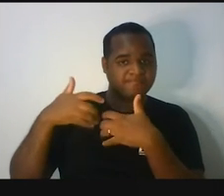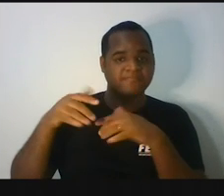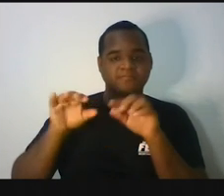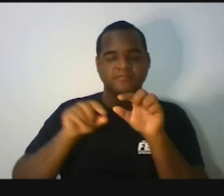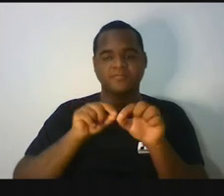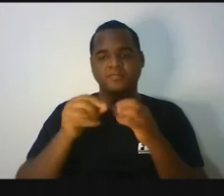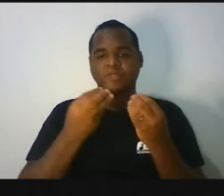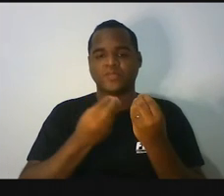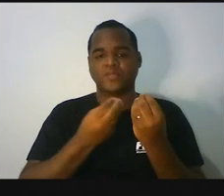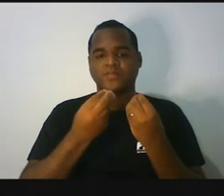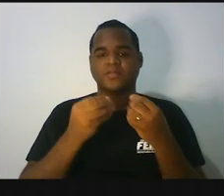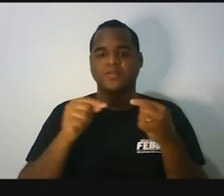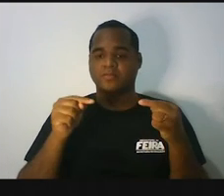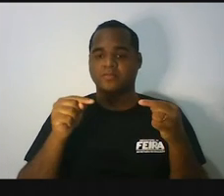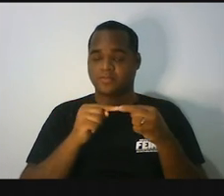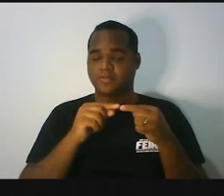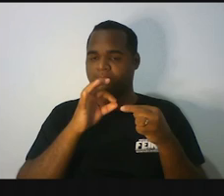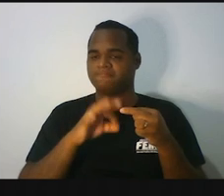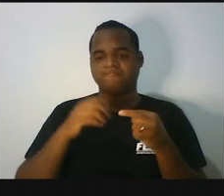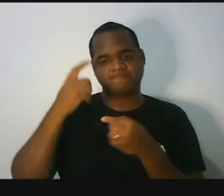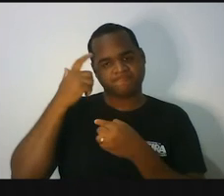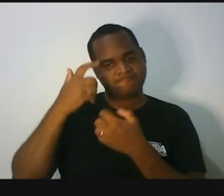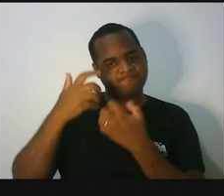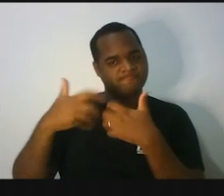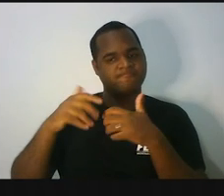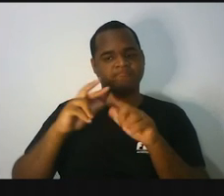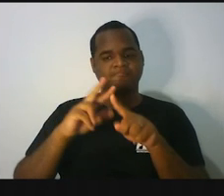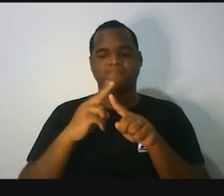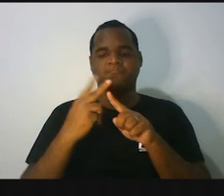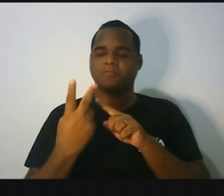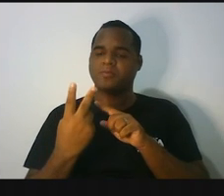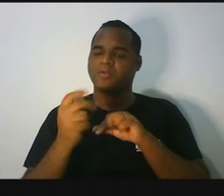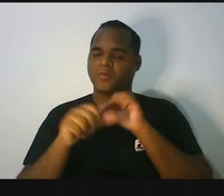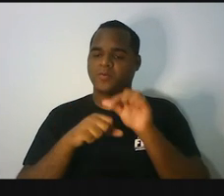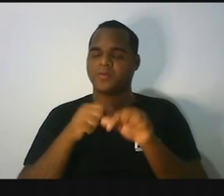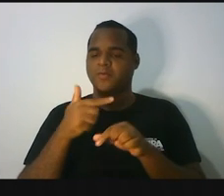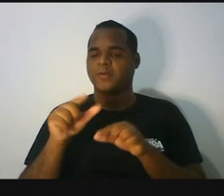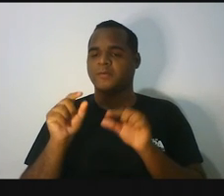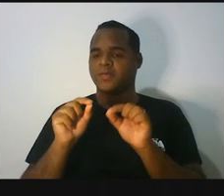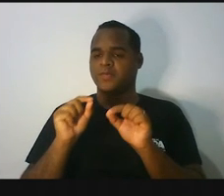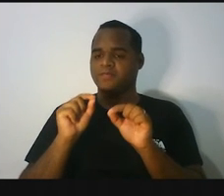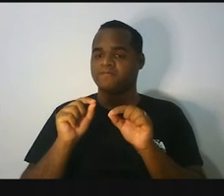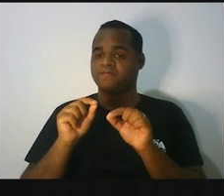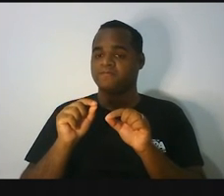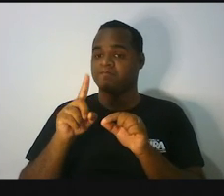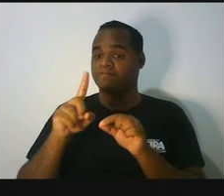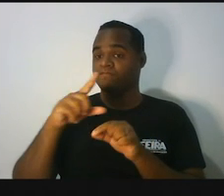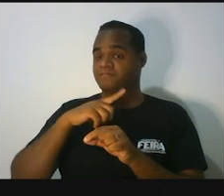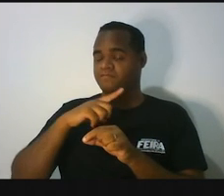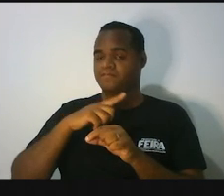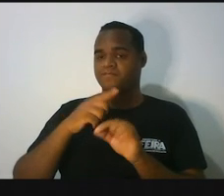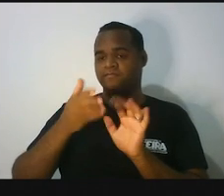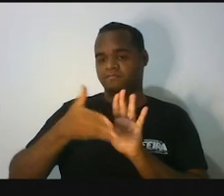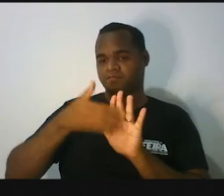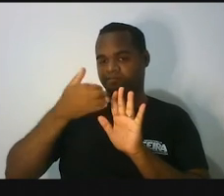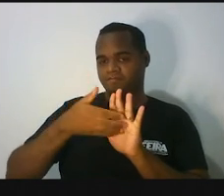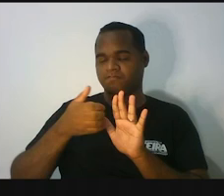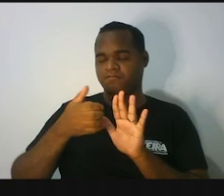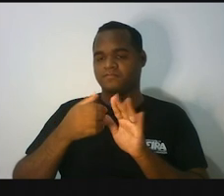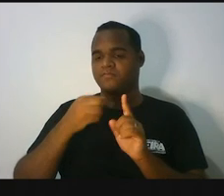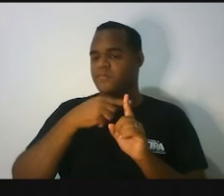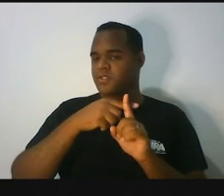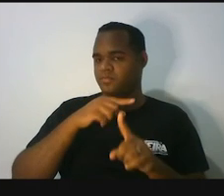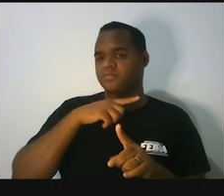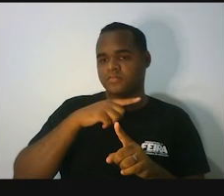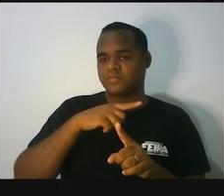equação envolveu o pensamento inverso onde você estava tirando somando alguma